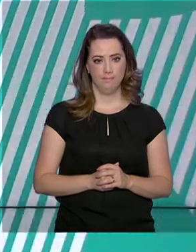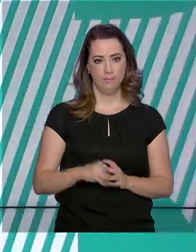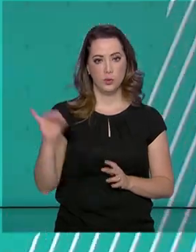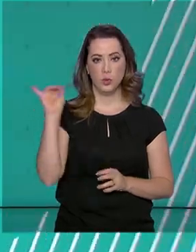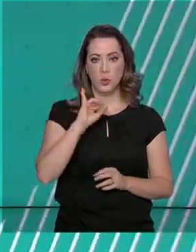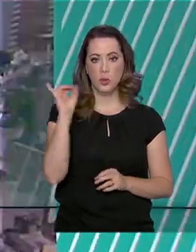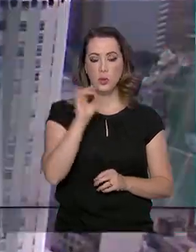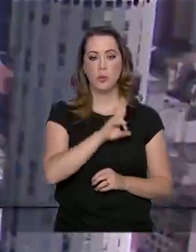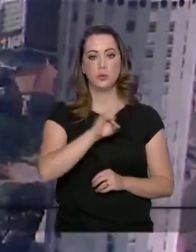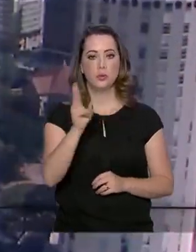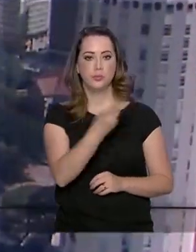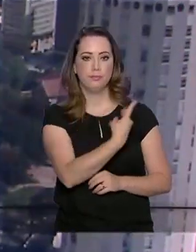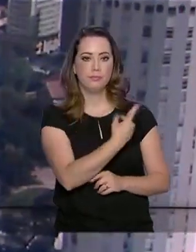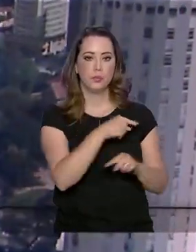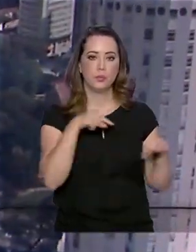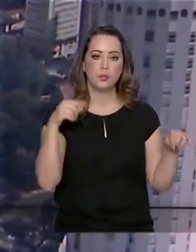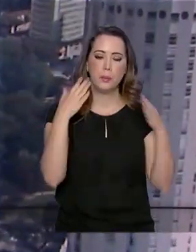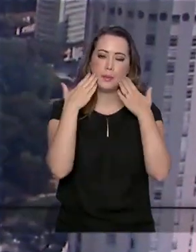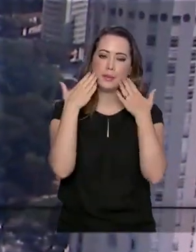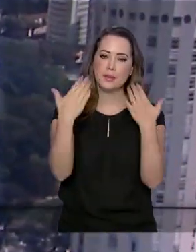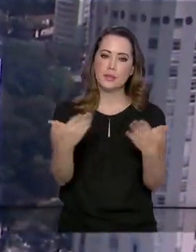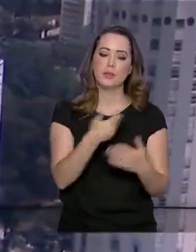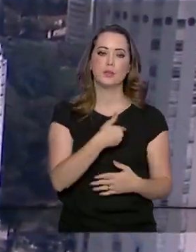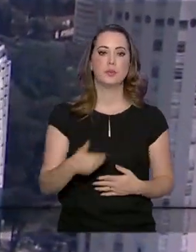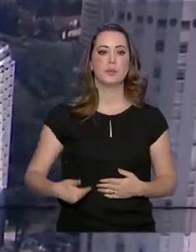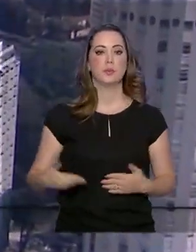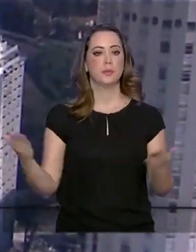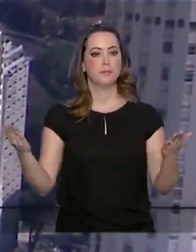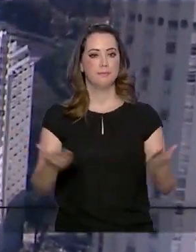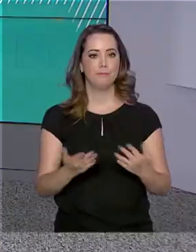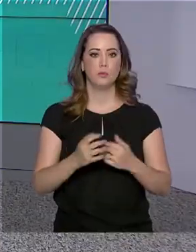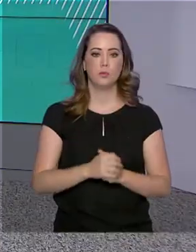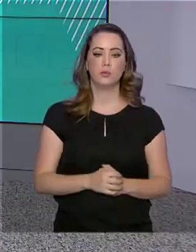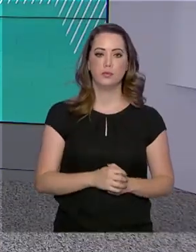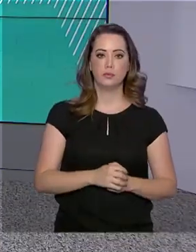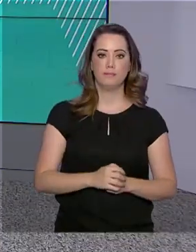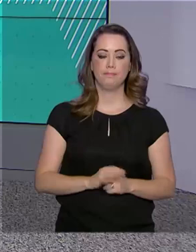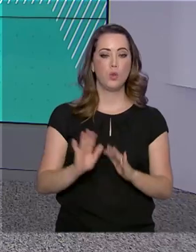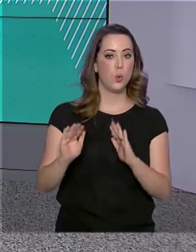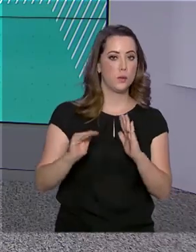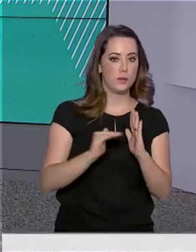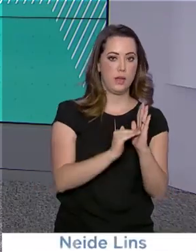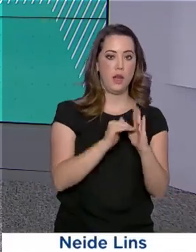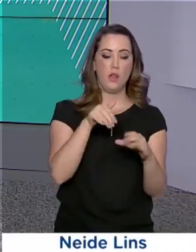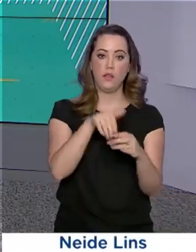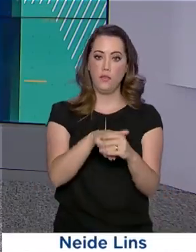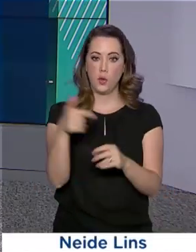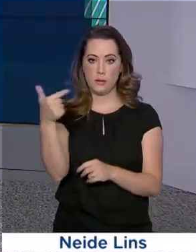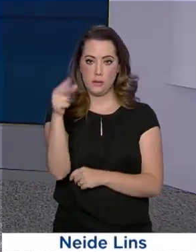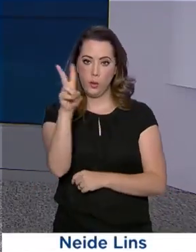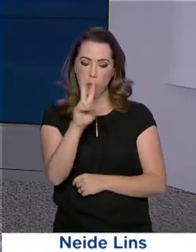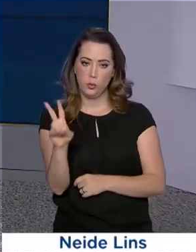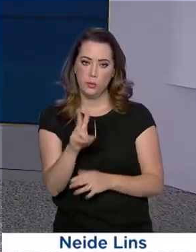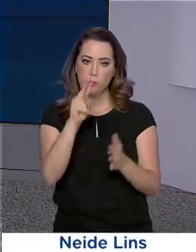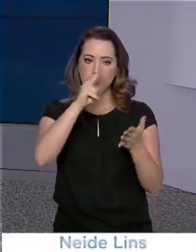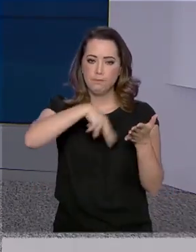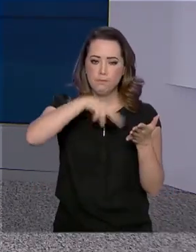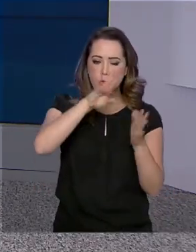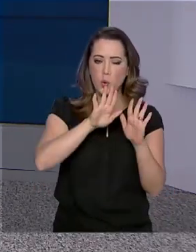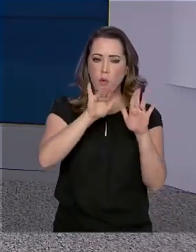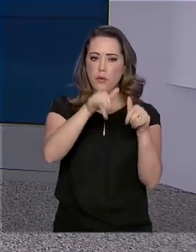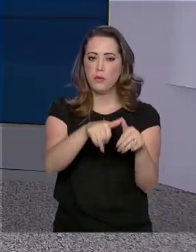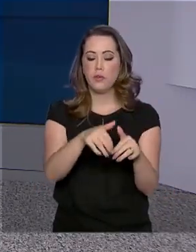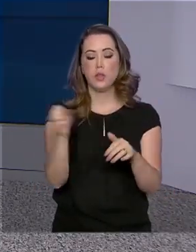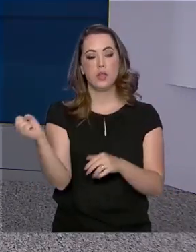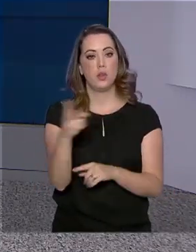Olá, sou o Roberto Camargo e já estamos no ar com o governo agora. O Senado vota em segundo turno o texto final da